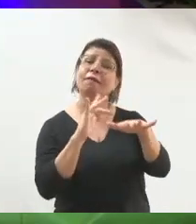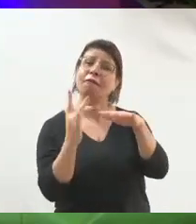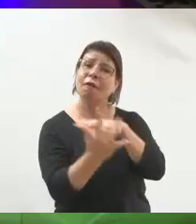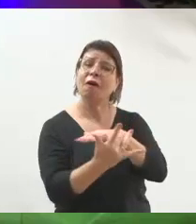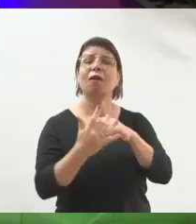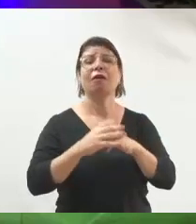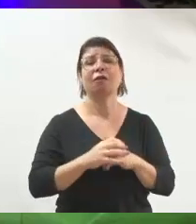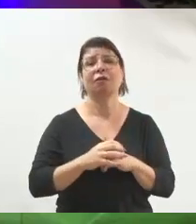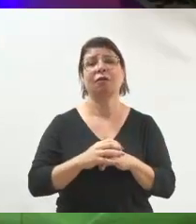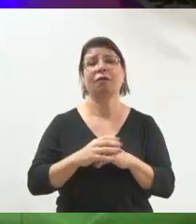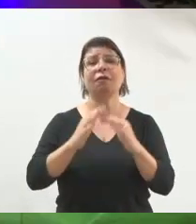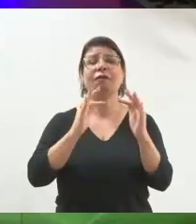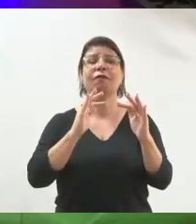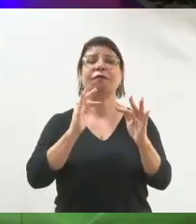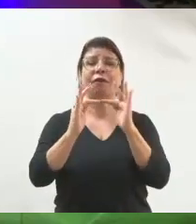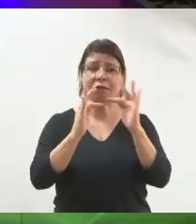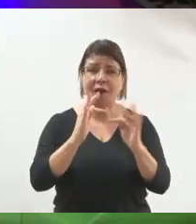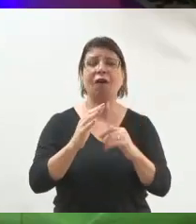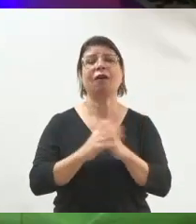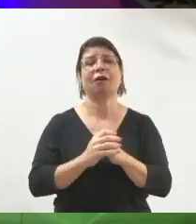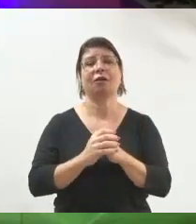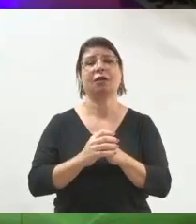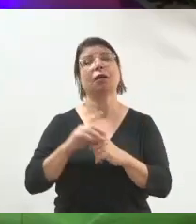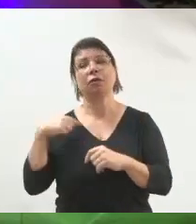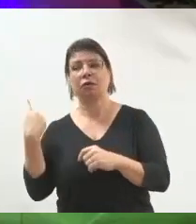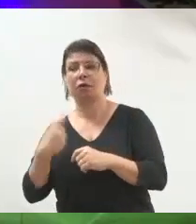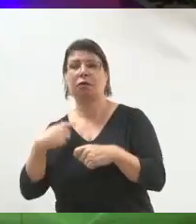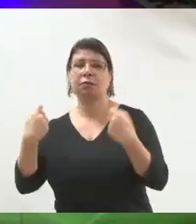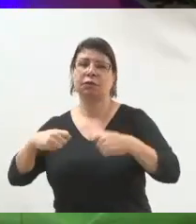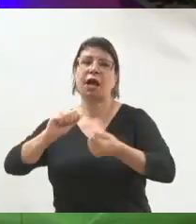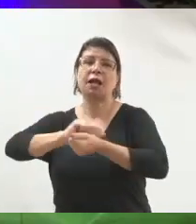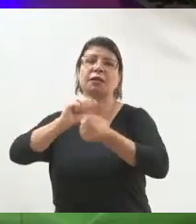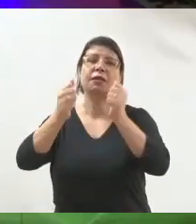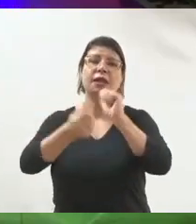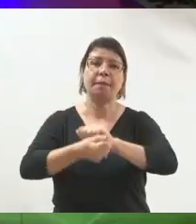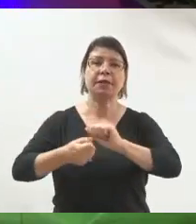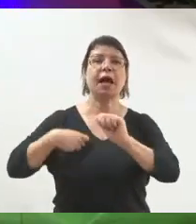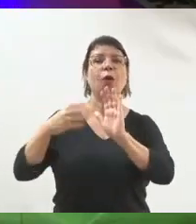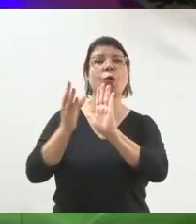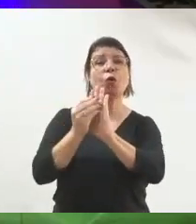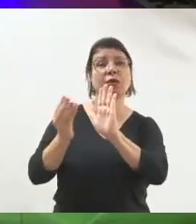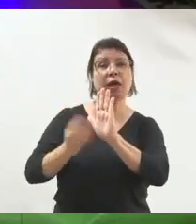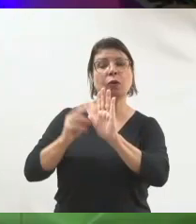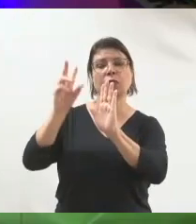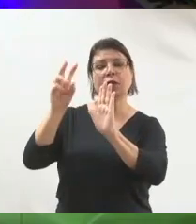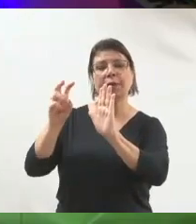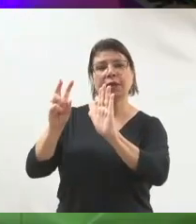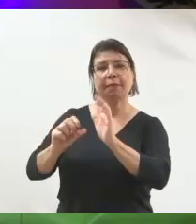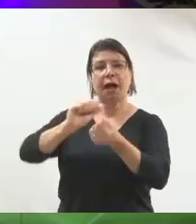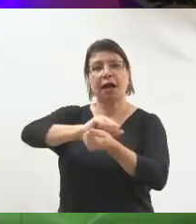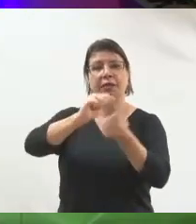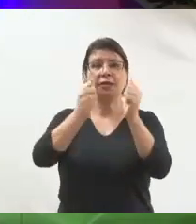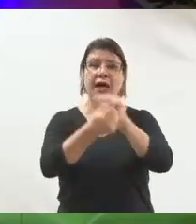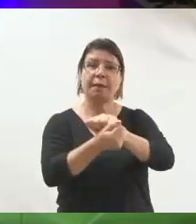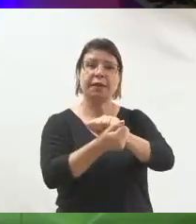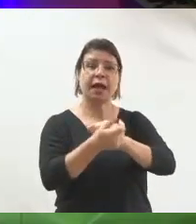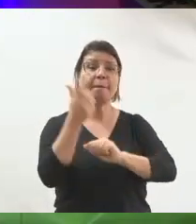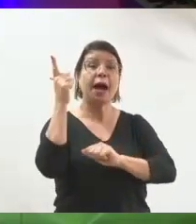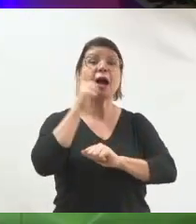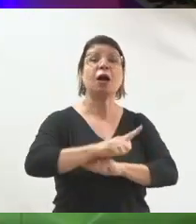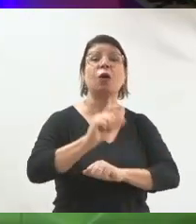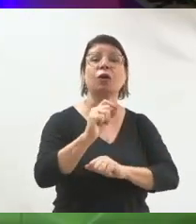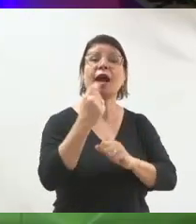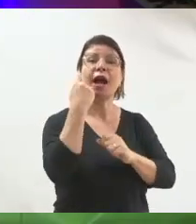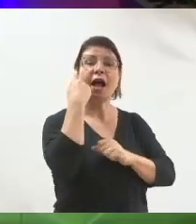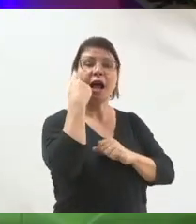Então, se a gente não adaptar o nosso conteúdo para trazer as nossas pautas importantes para a frente, as pessoas vão